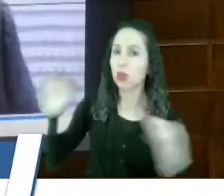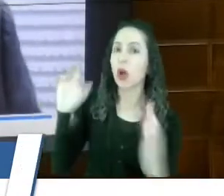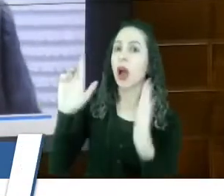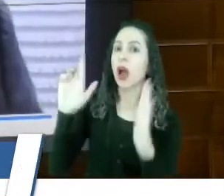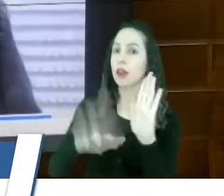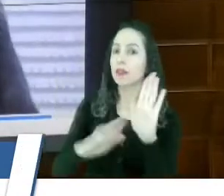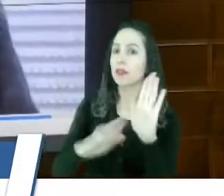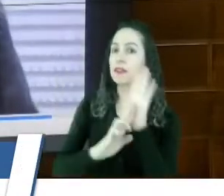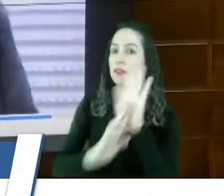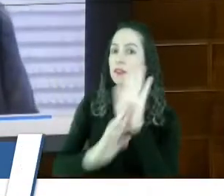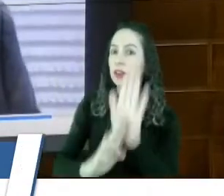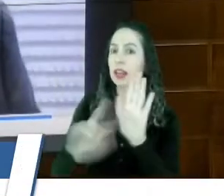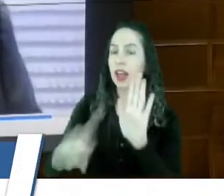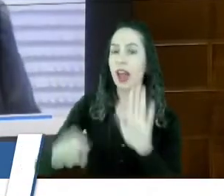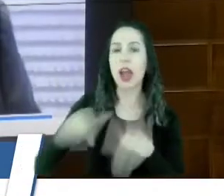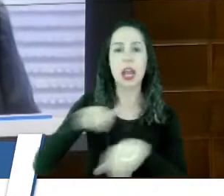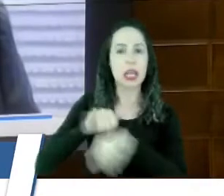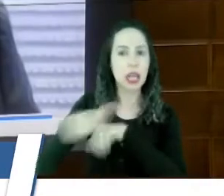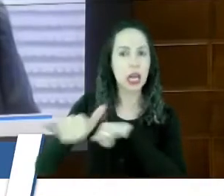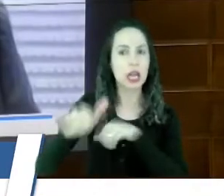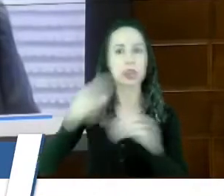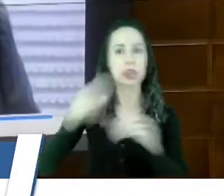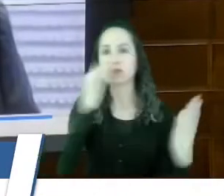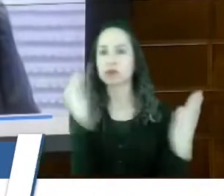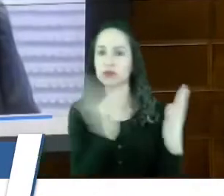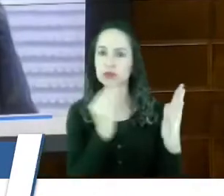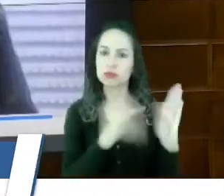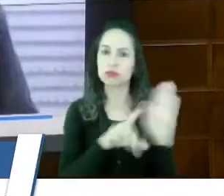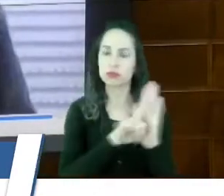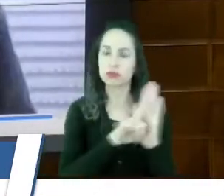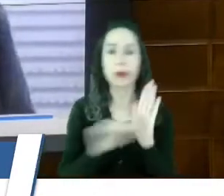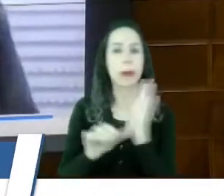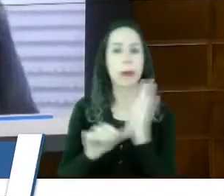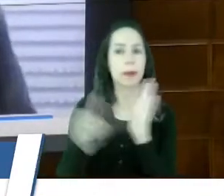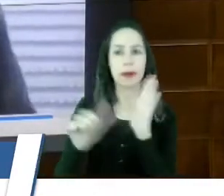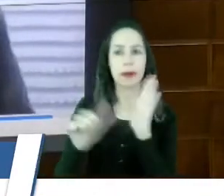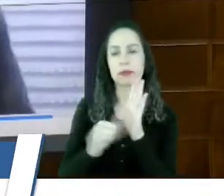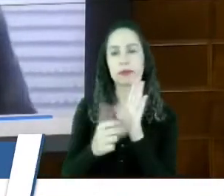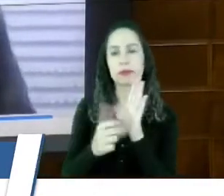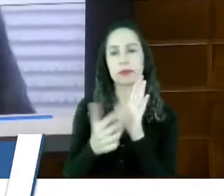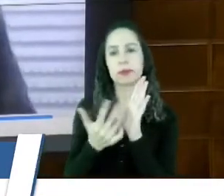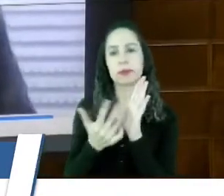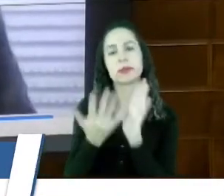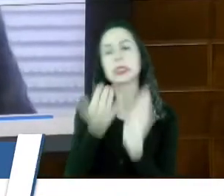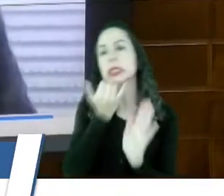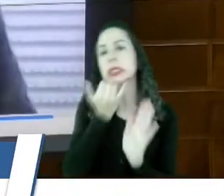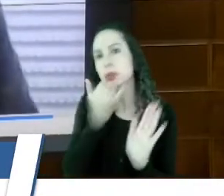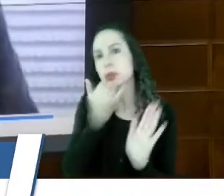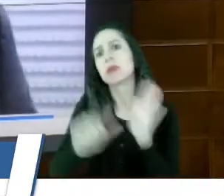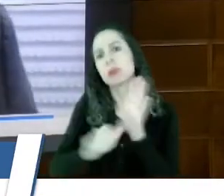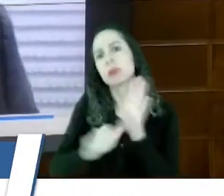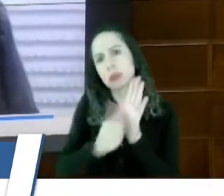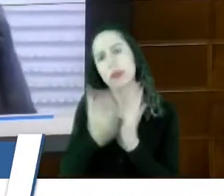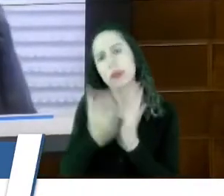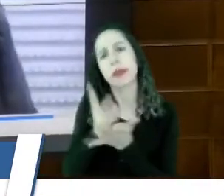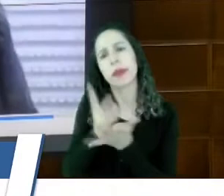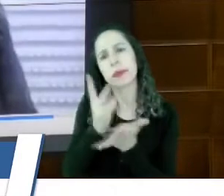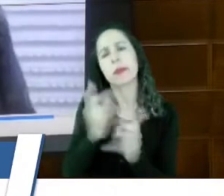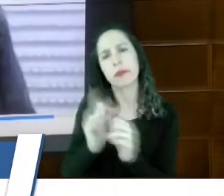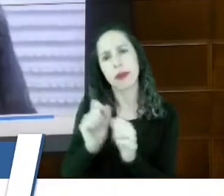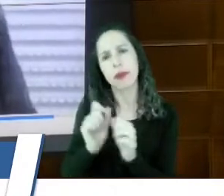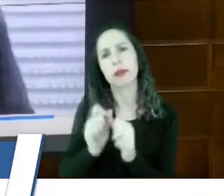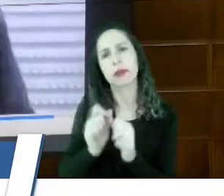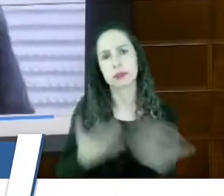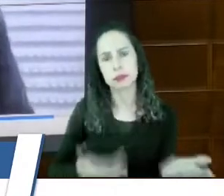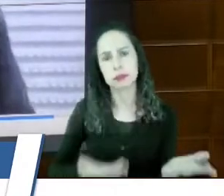essa reiteração das leis. Não é a primeira vez. Ele é o zero e o vezeiro, com todo respeito, a fazer isso. Então, vou pedir